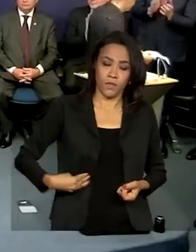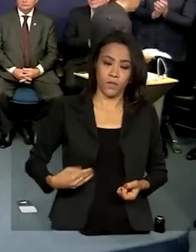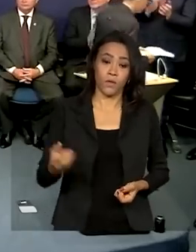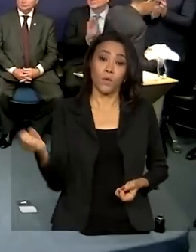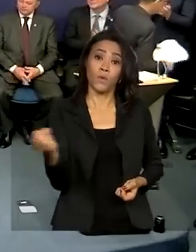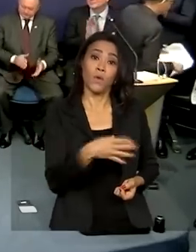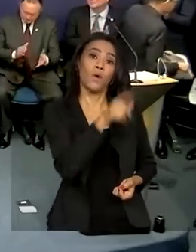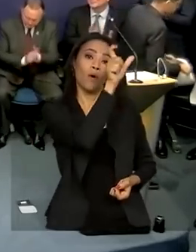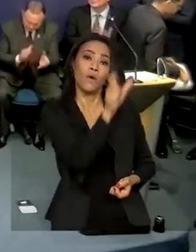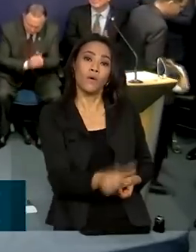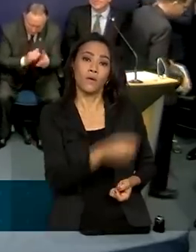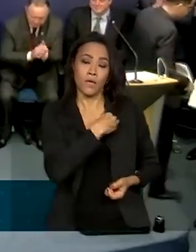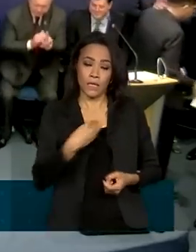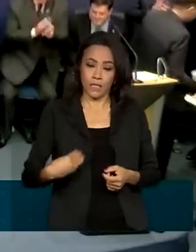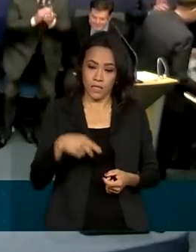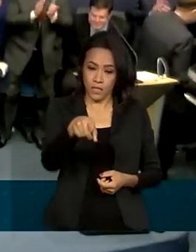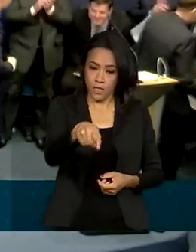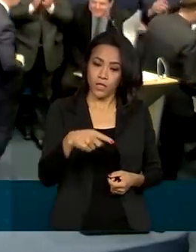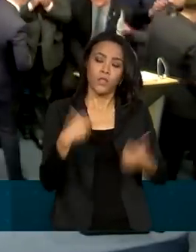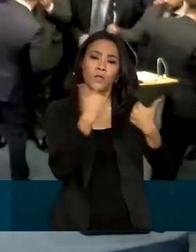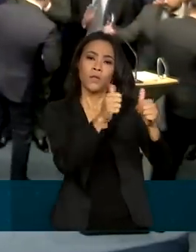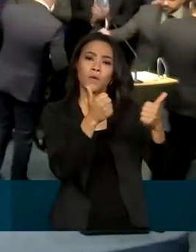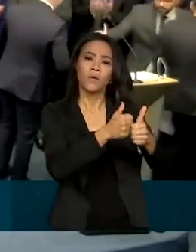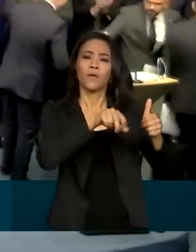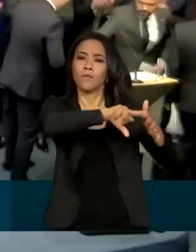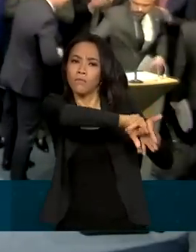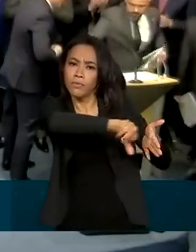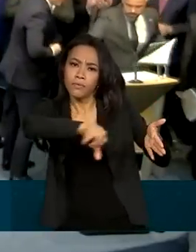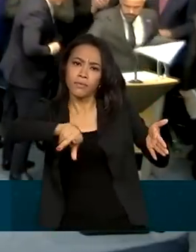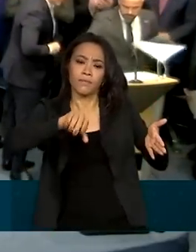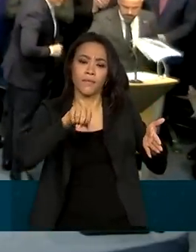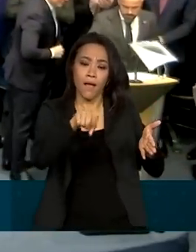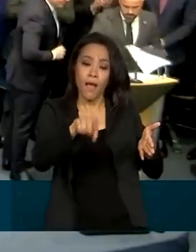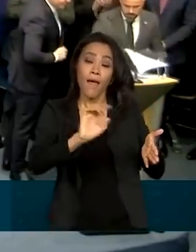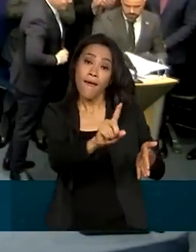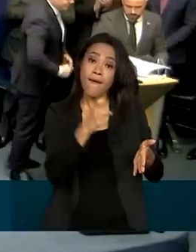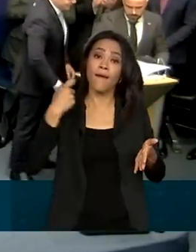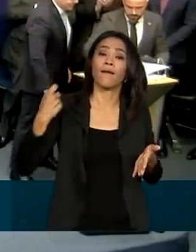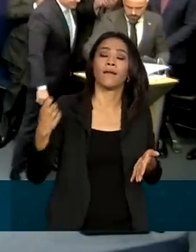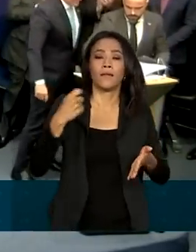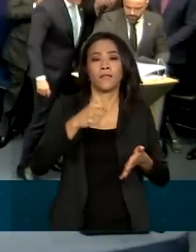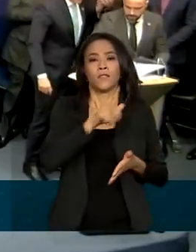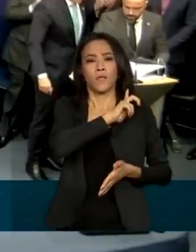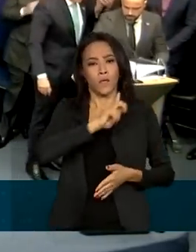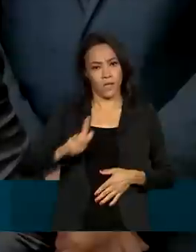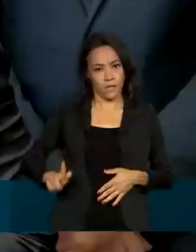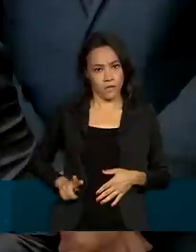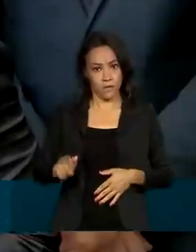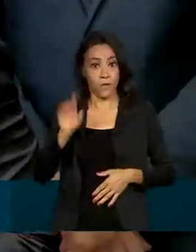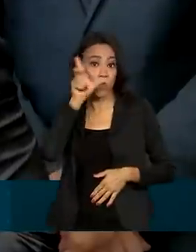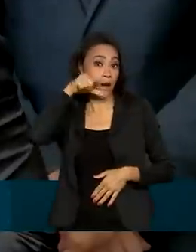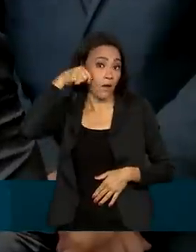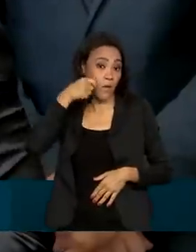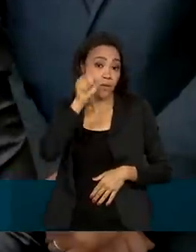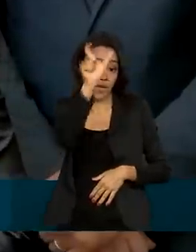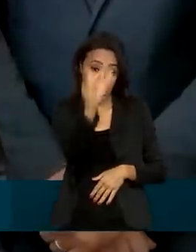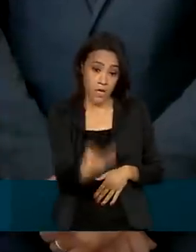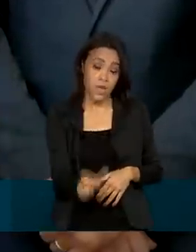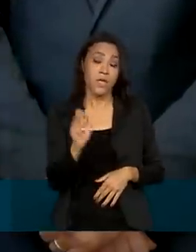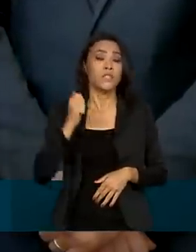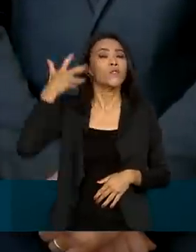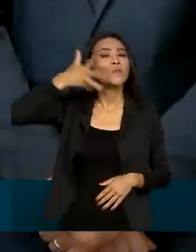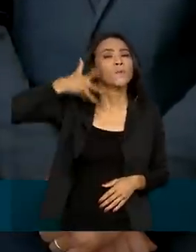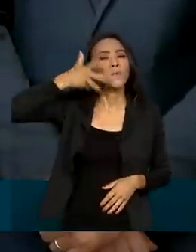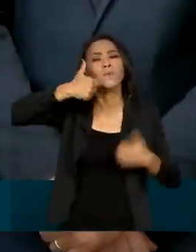ministro dos transportes, Renan Filho, de 43 anos, é ex-governador de Alagoas. Em seu discurso de posse na pasta,